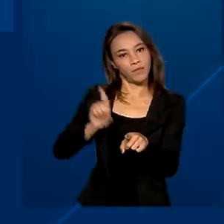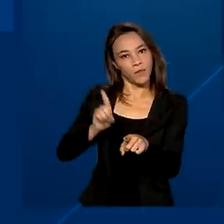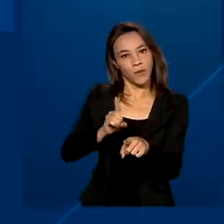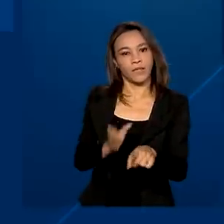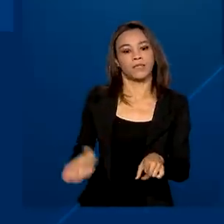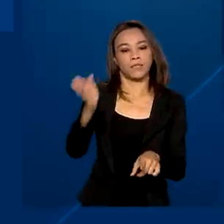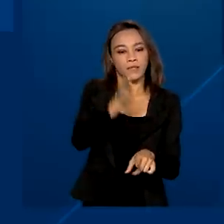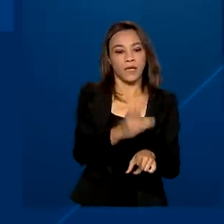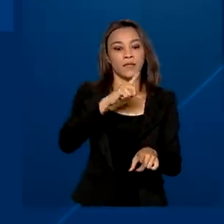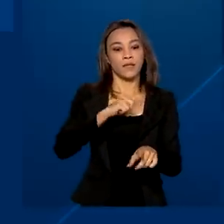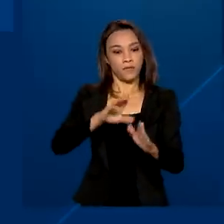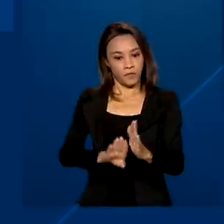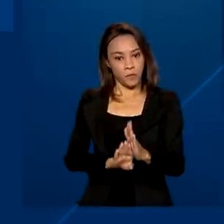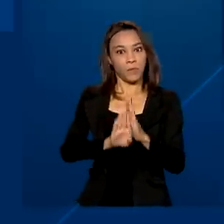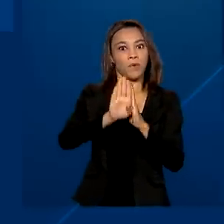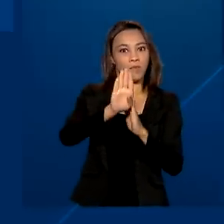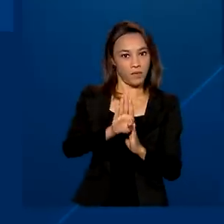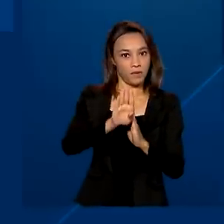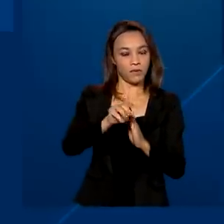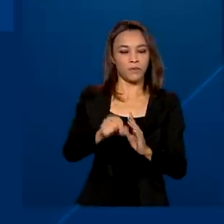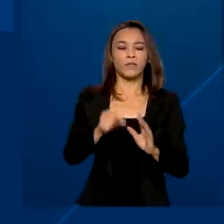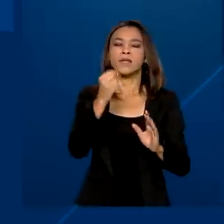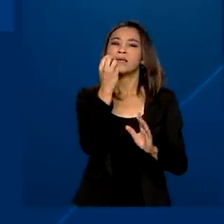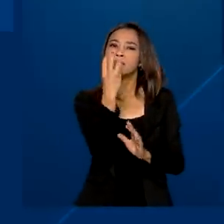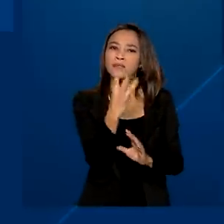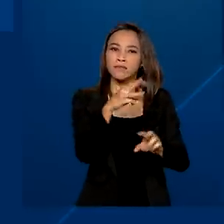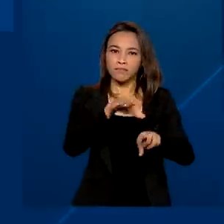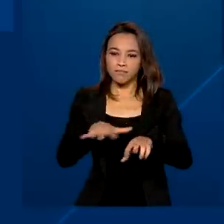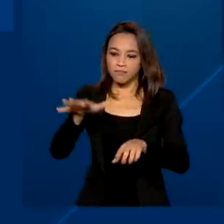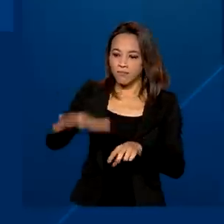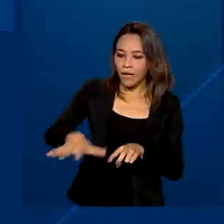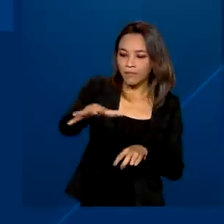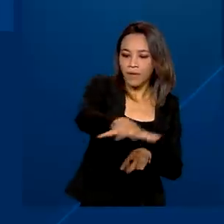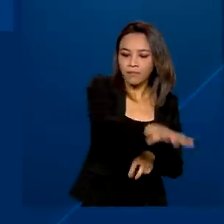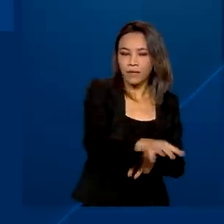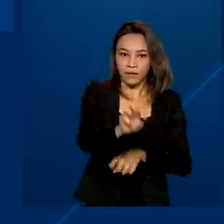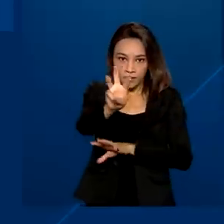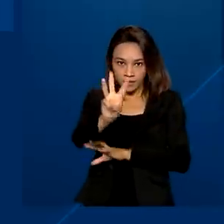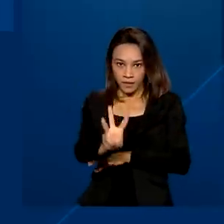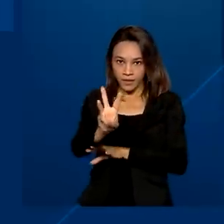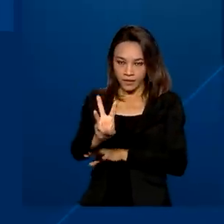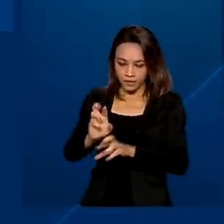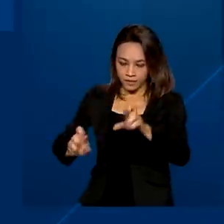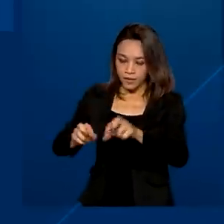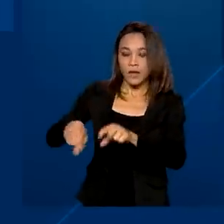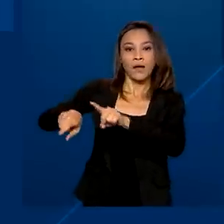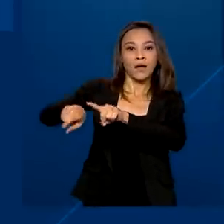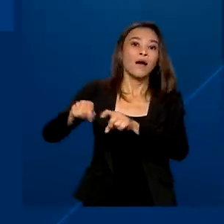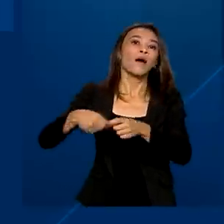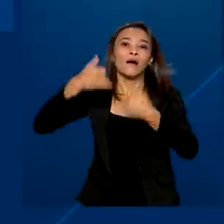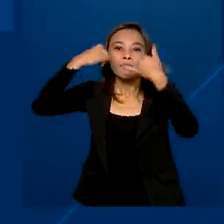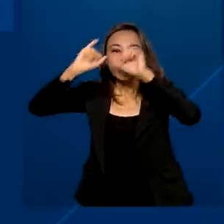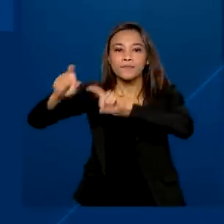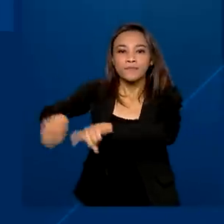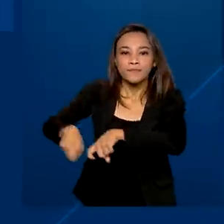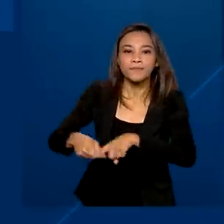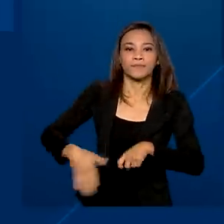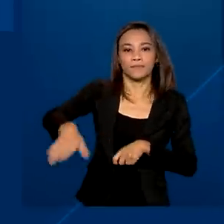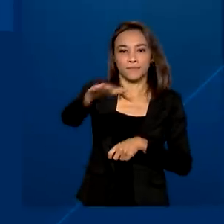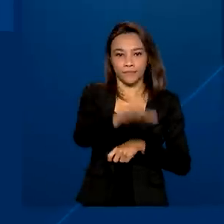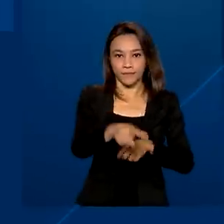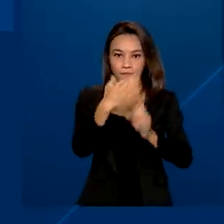crescimento nos valores exportados nas três atividades econômicas monitoradas, agropecuária, indústria